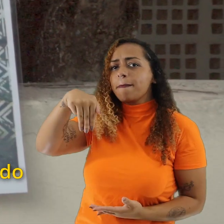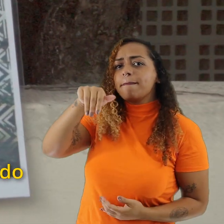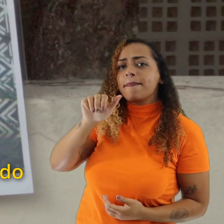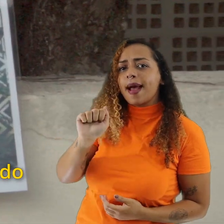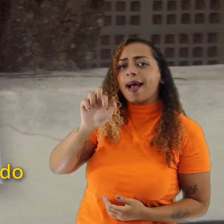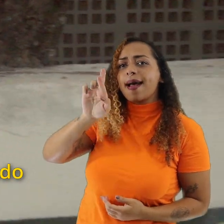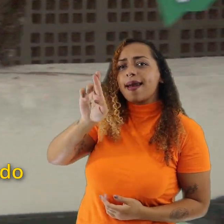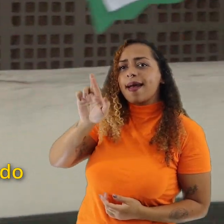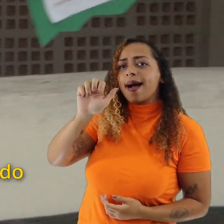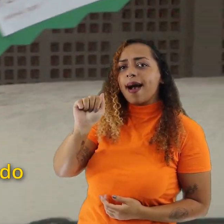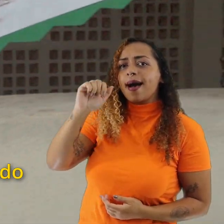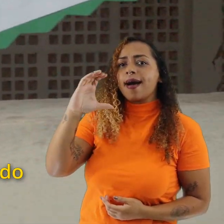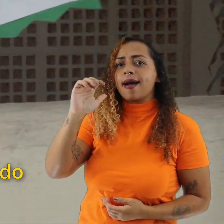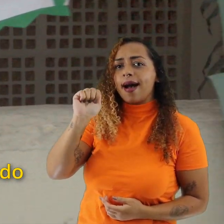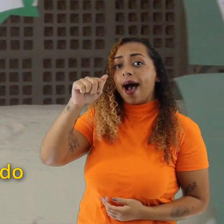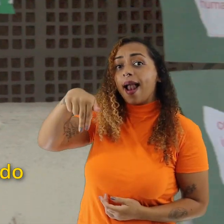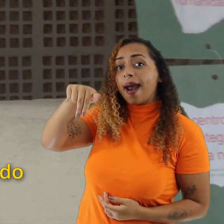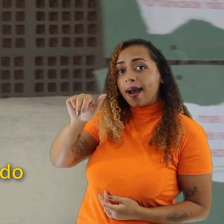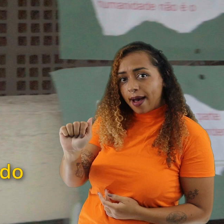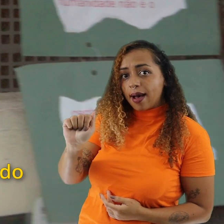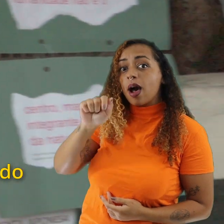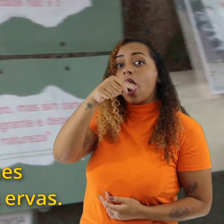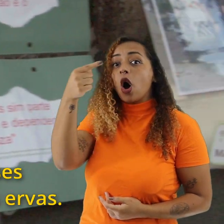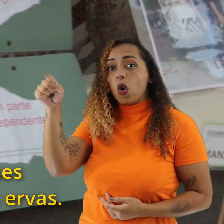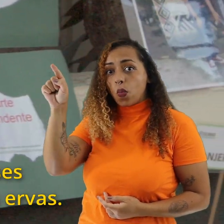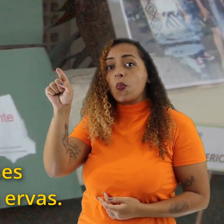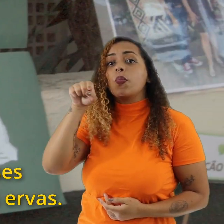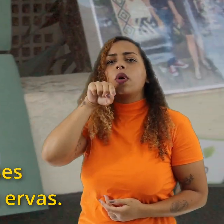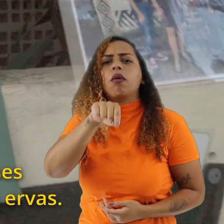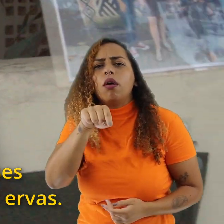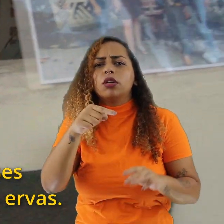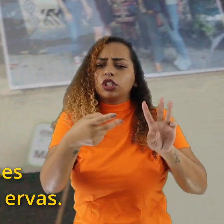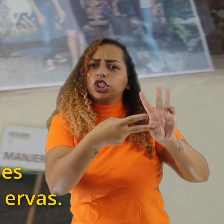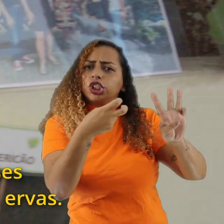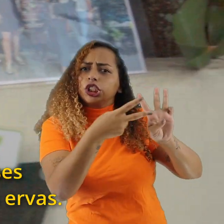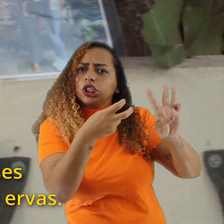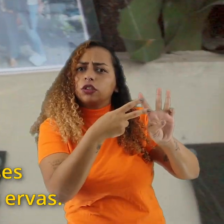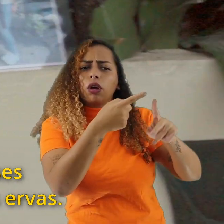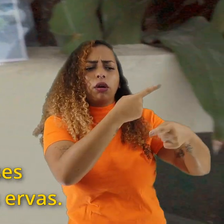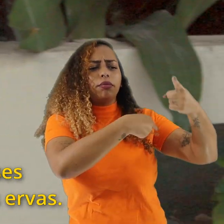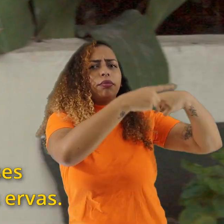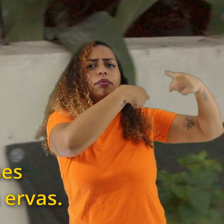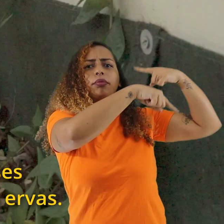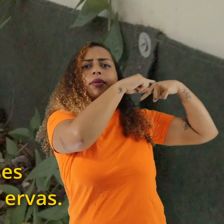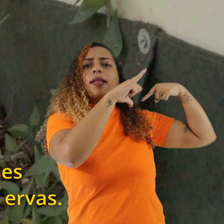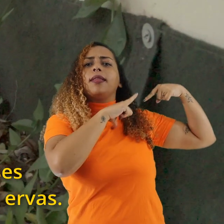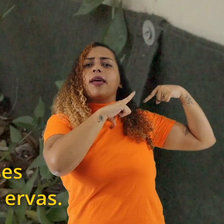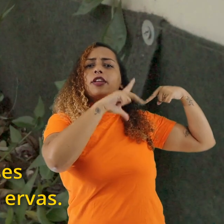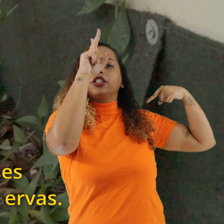aí a gente foi conhecendo melhor essa relação que os indígenas, que esses povos ancestrais têm